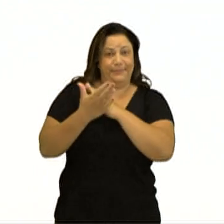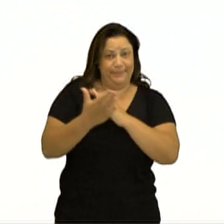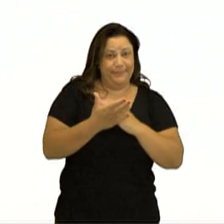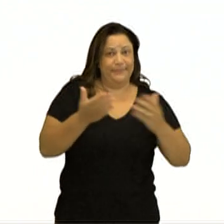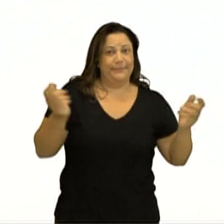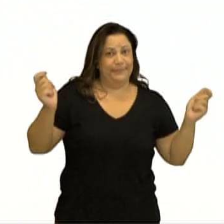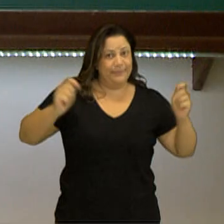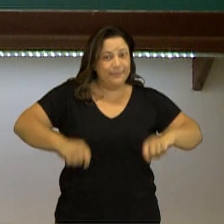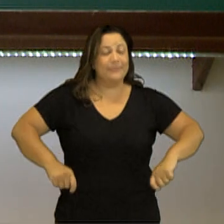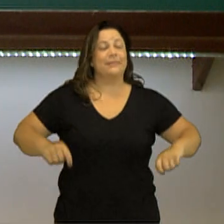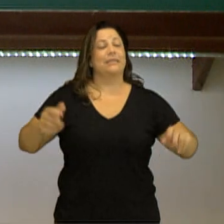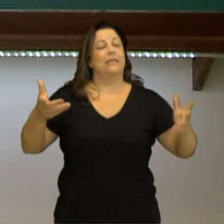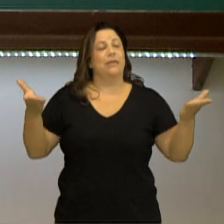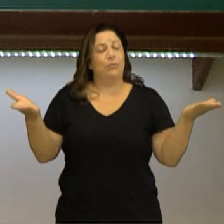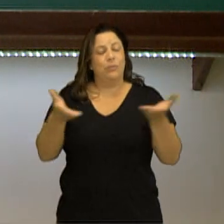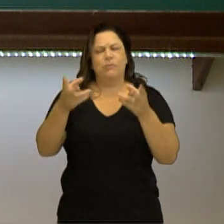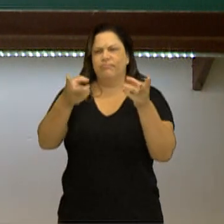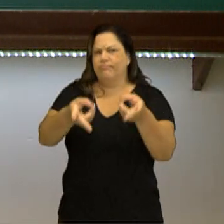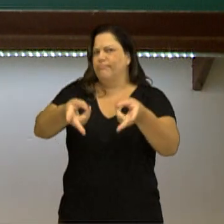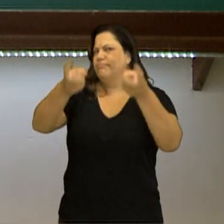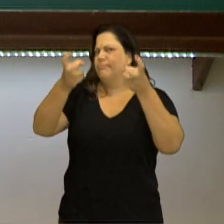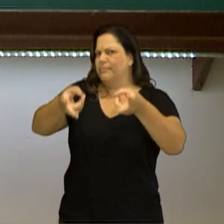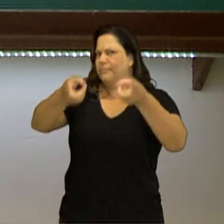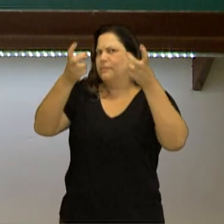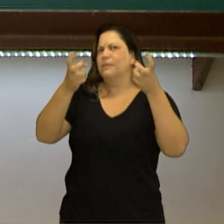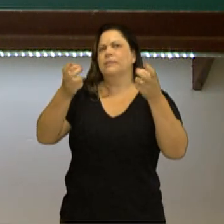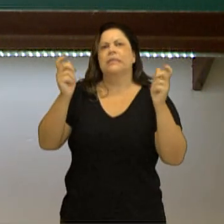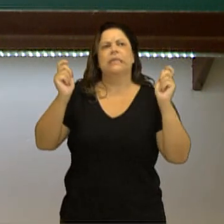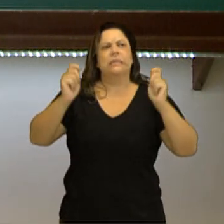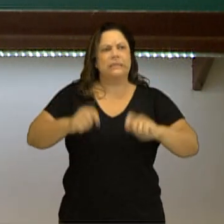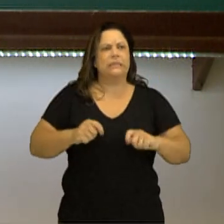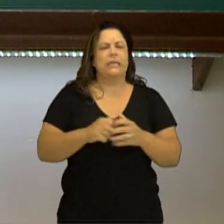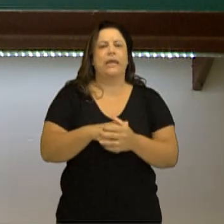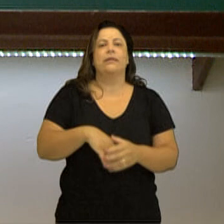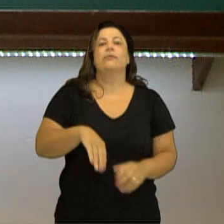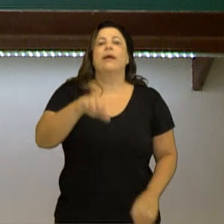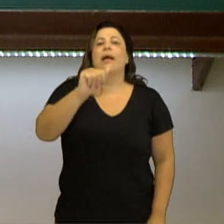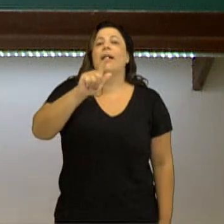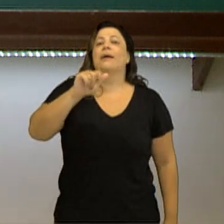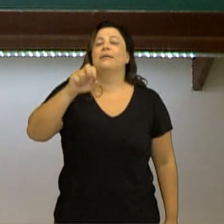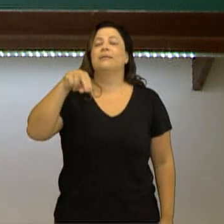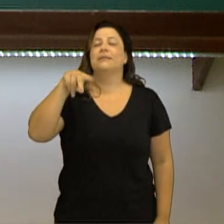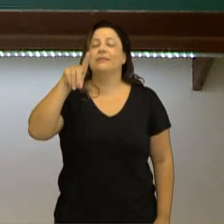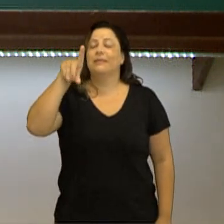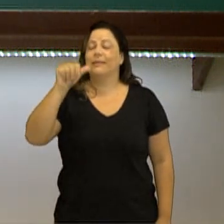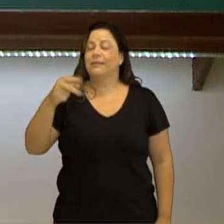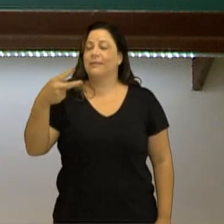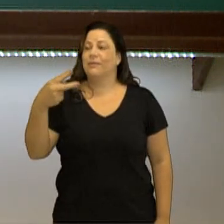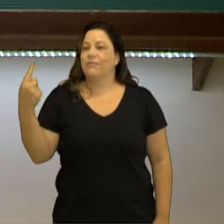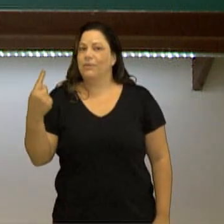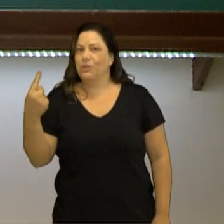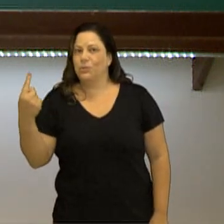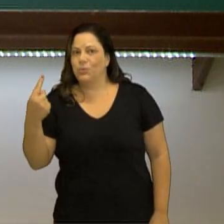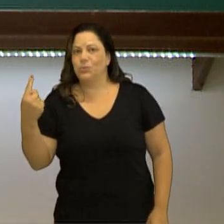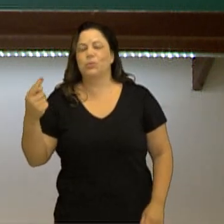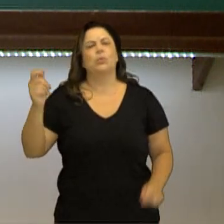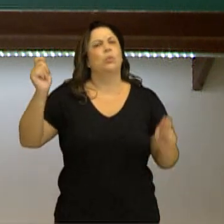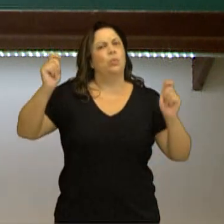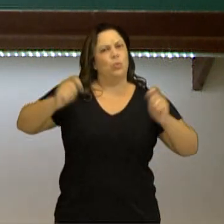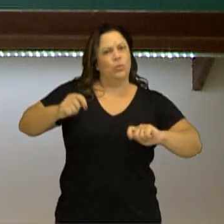Nesse potencial a gente observa aqui uma das ações, a Agenda 21. Na Agenda 21, que é um ambiente